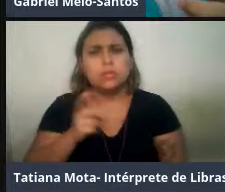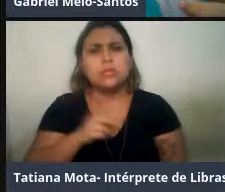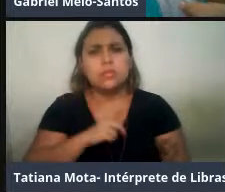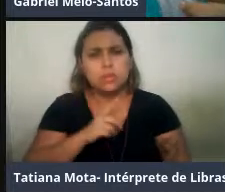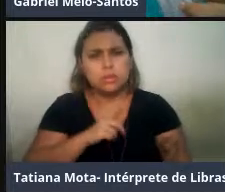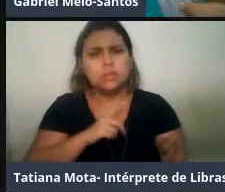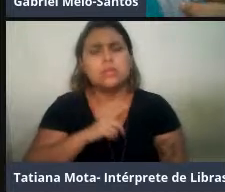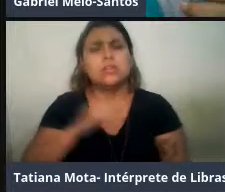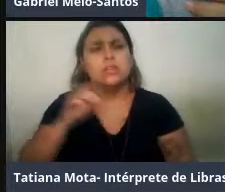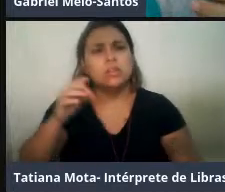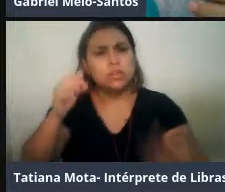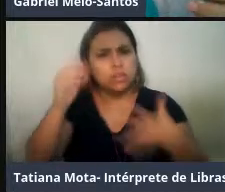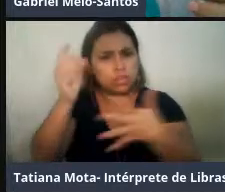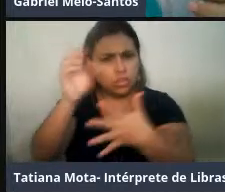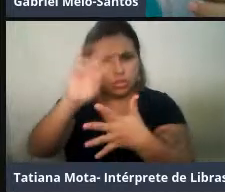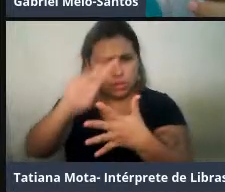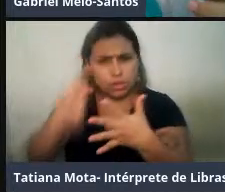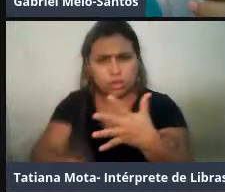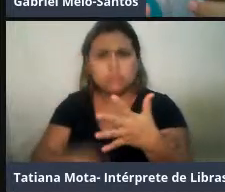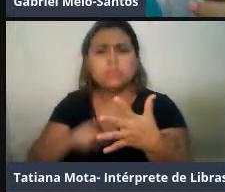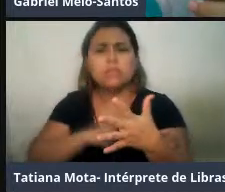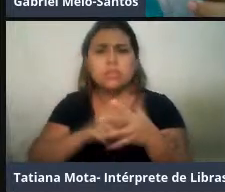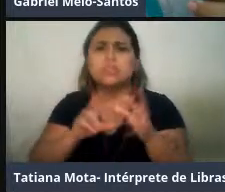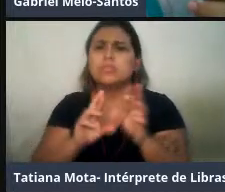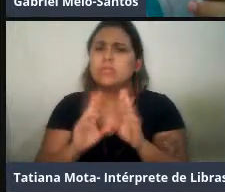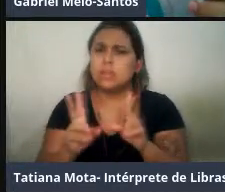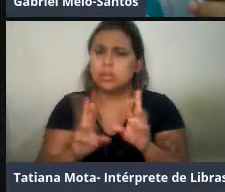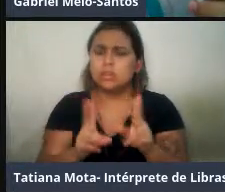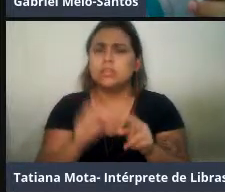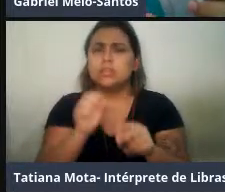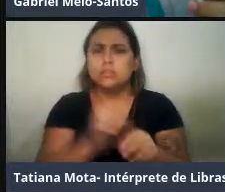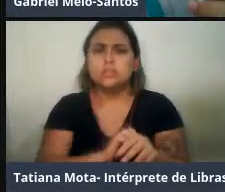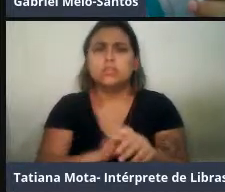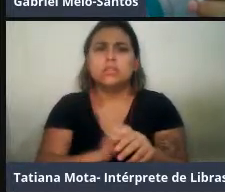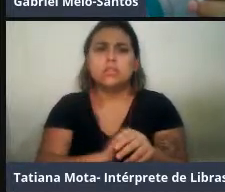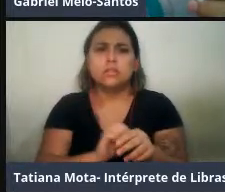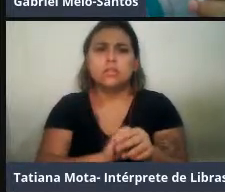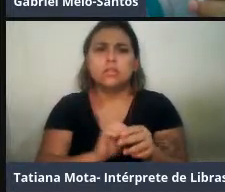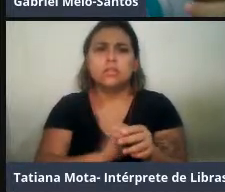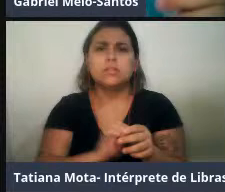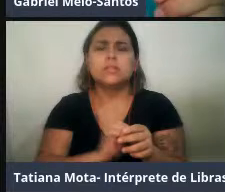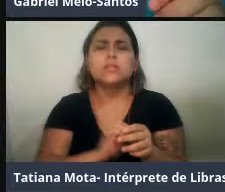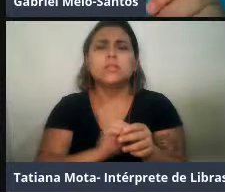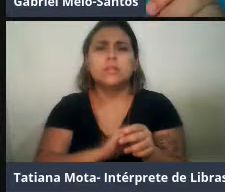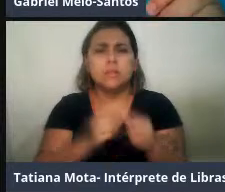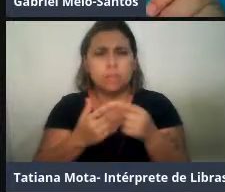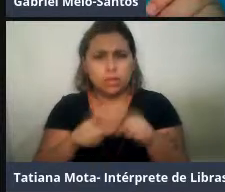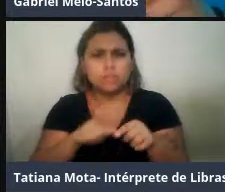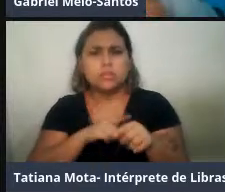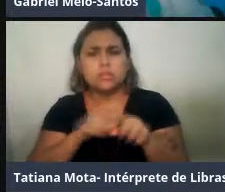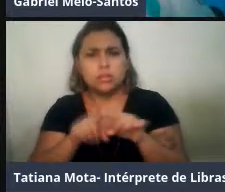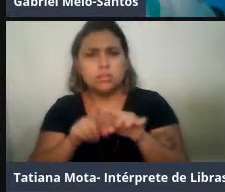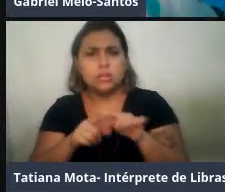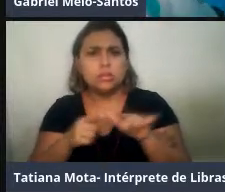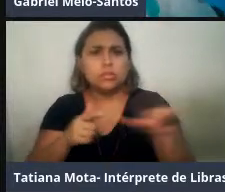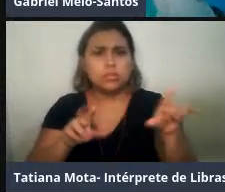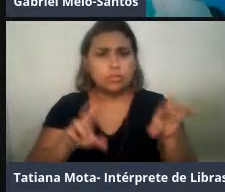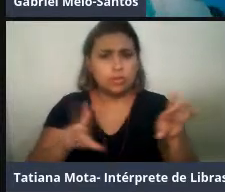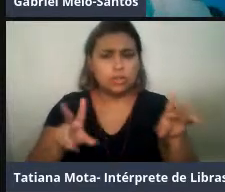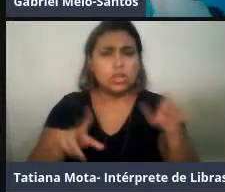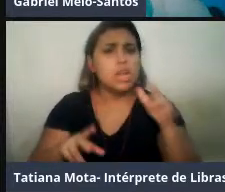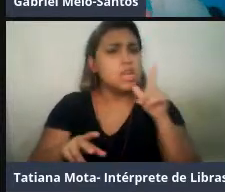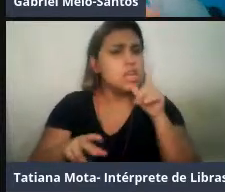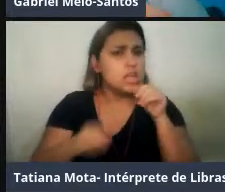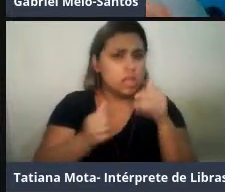diferente, ainda há uma sobreposição entre os repertórios do Sotália de Rio e do Sotália Marinho. E algo